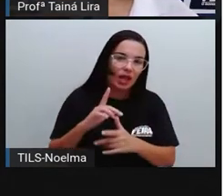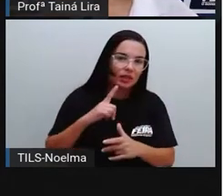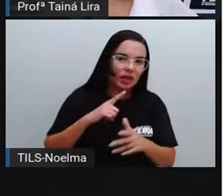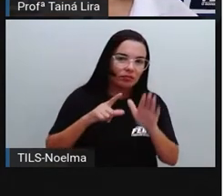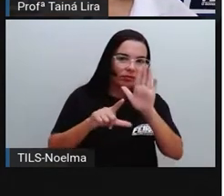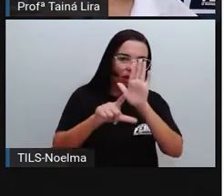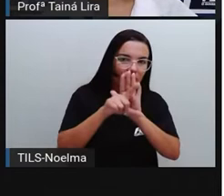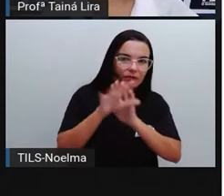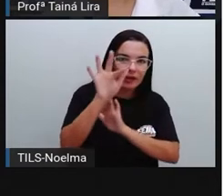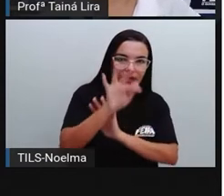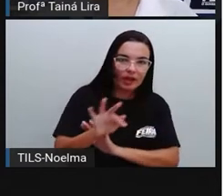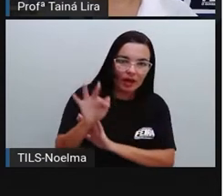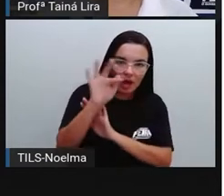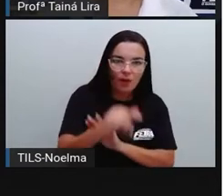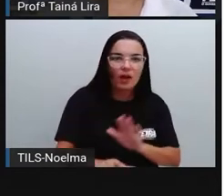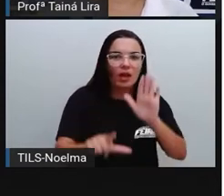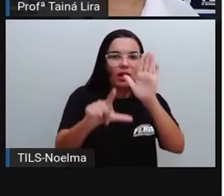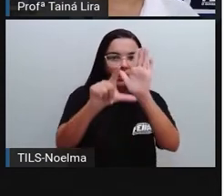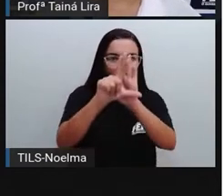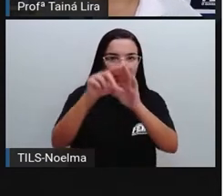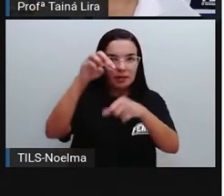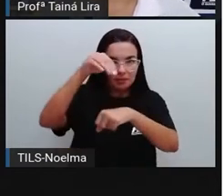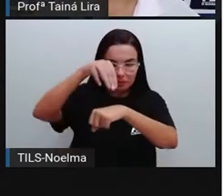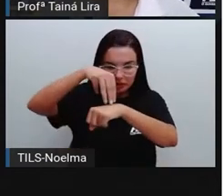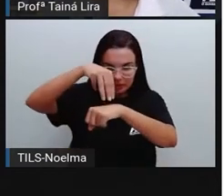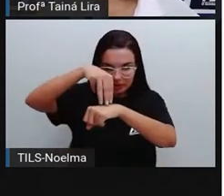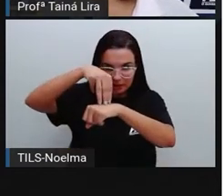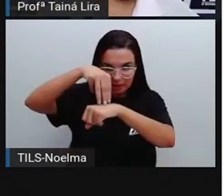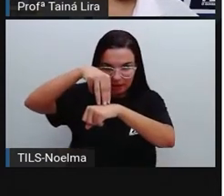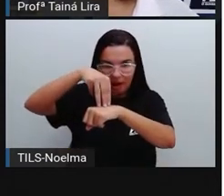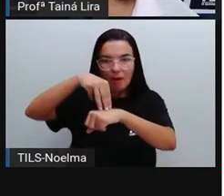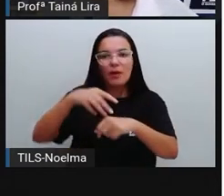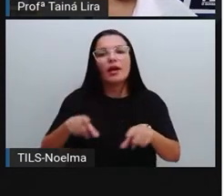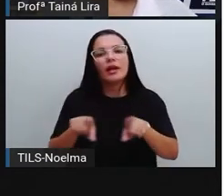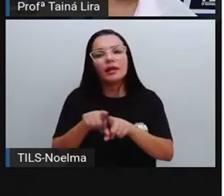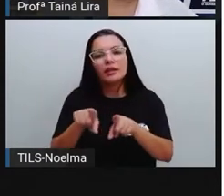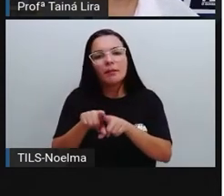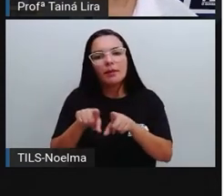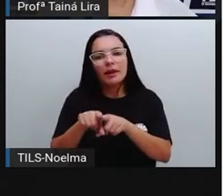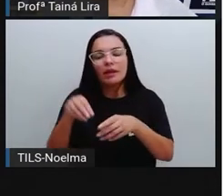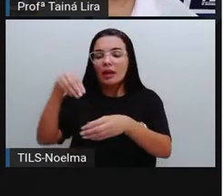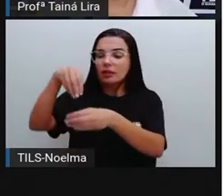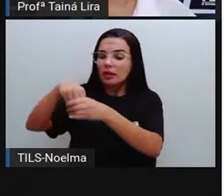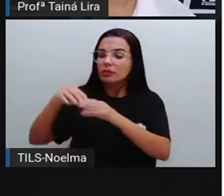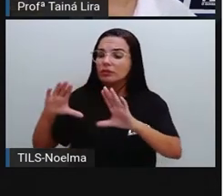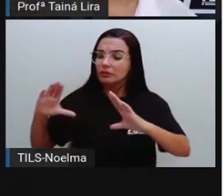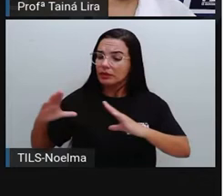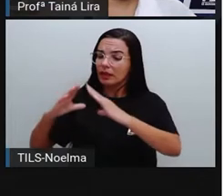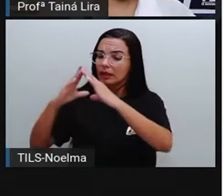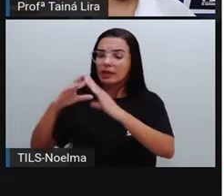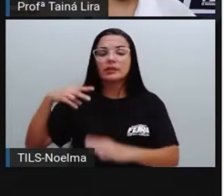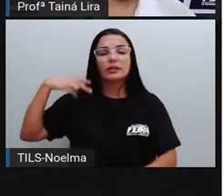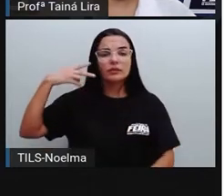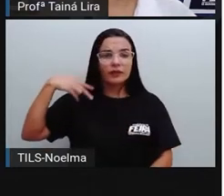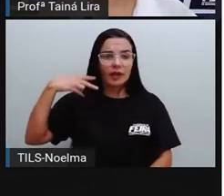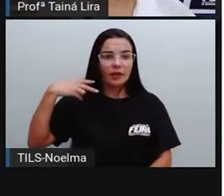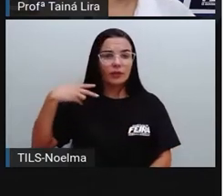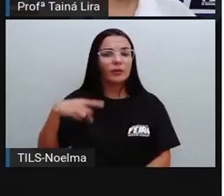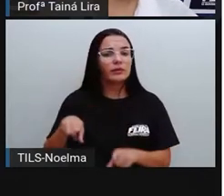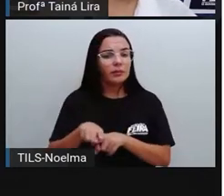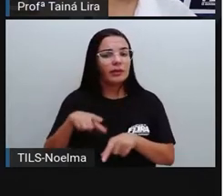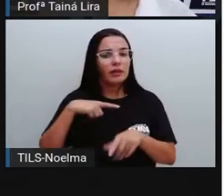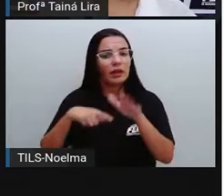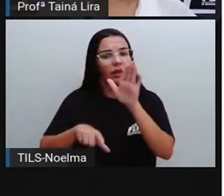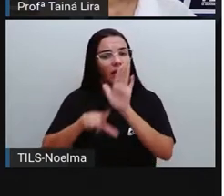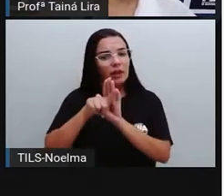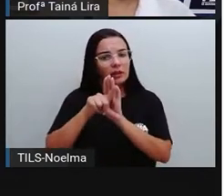Constituição Federal, quanto na própria lei do município, e também no regimento da Câmara, porque